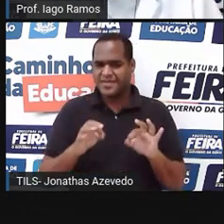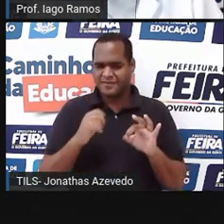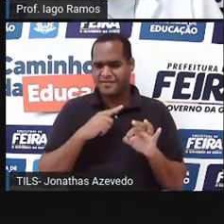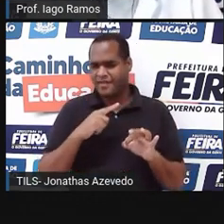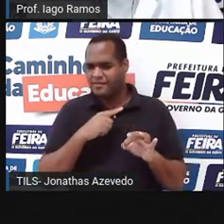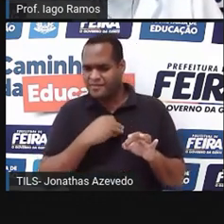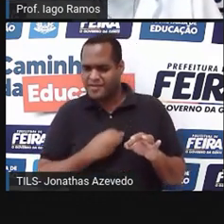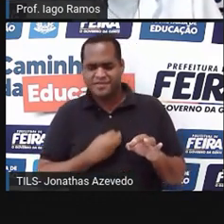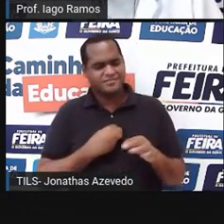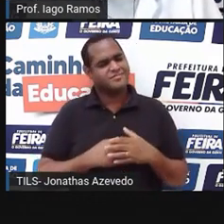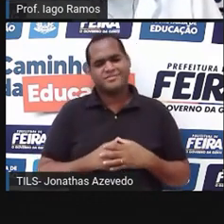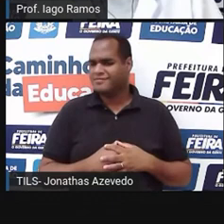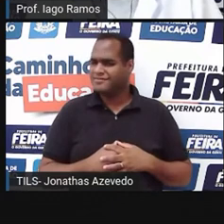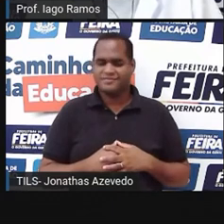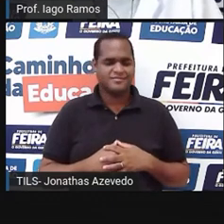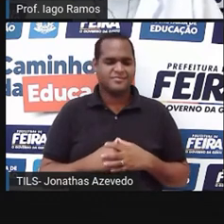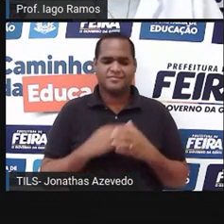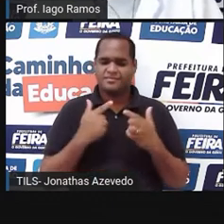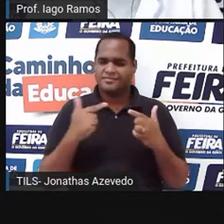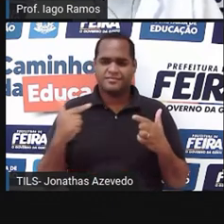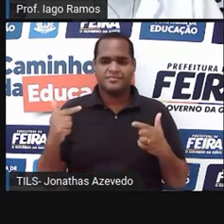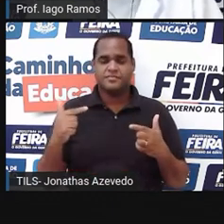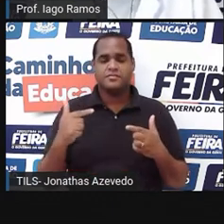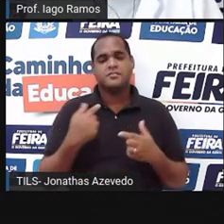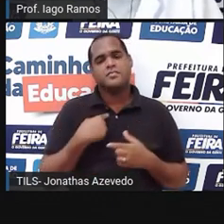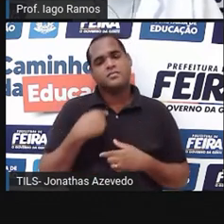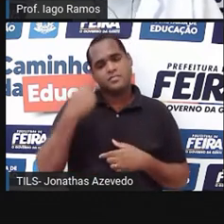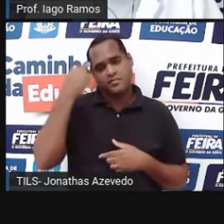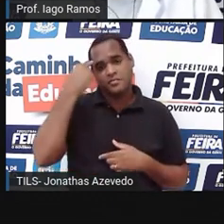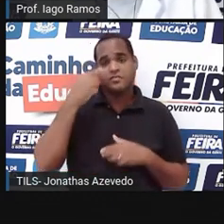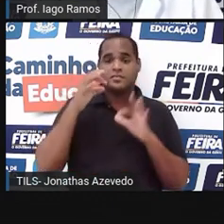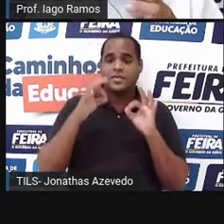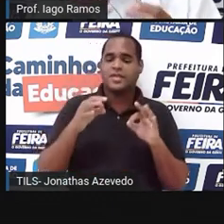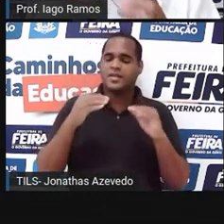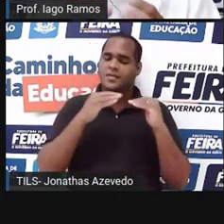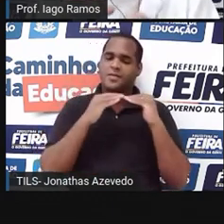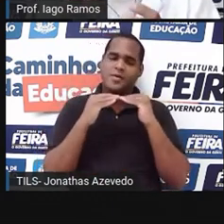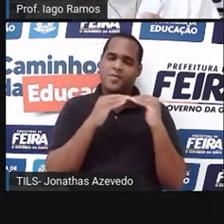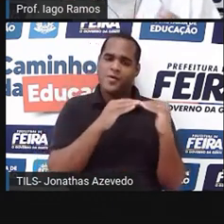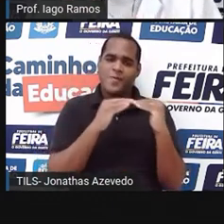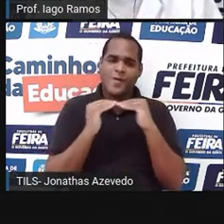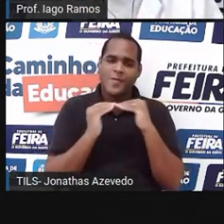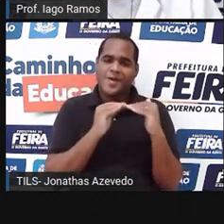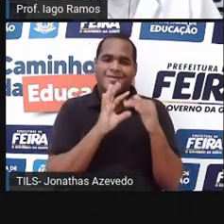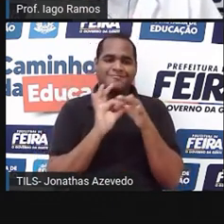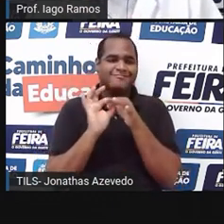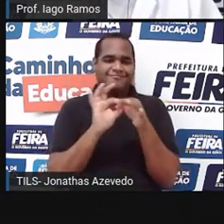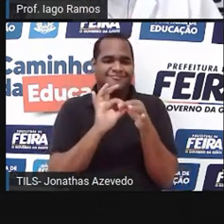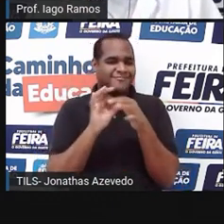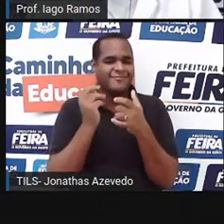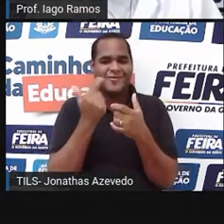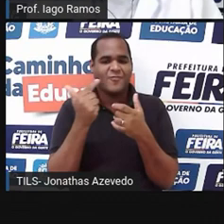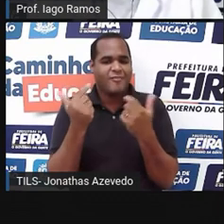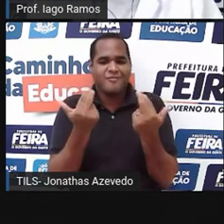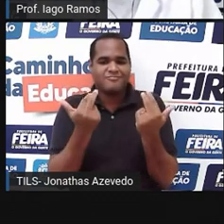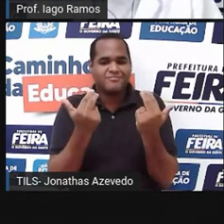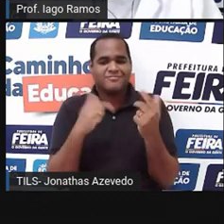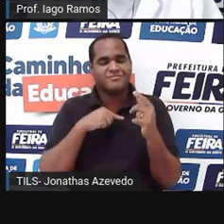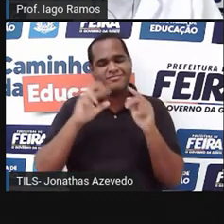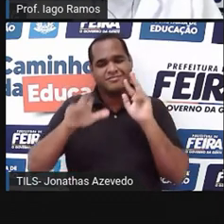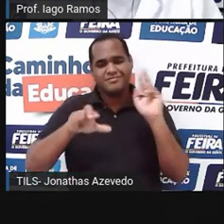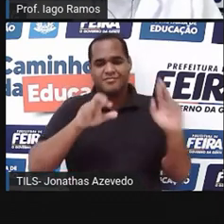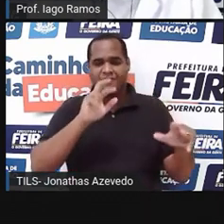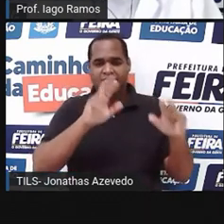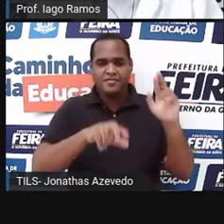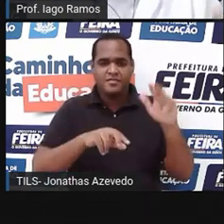aconteça, tá? Então, não tem ali uma proporcionalidade, né? Não tem ali uma relação. Essas grandezas, altura e